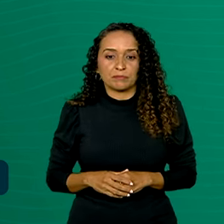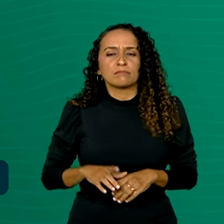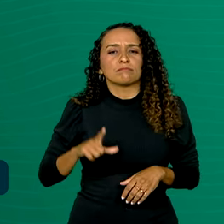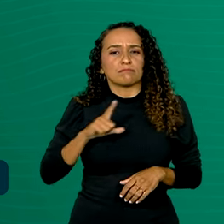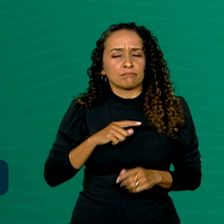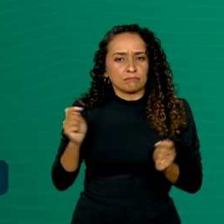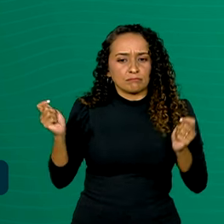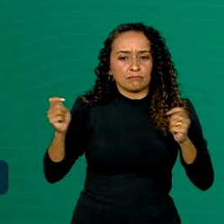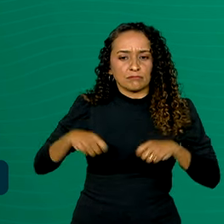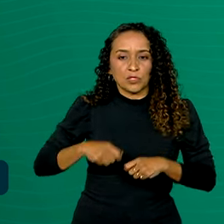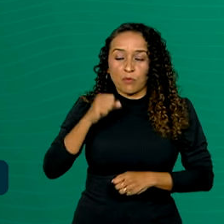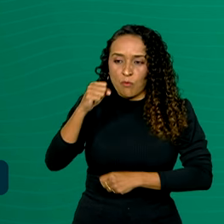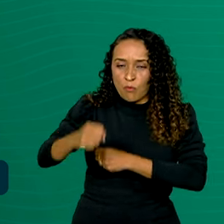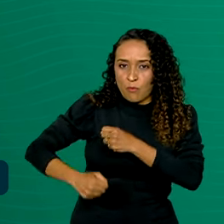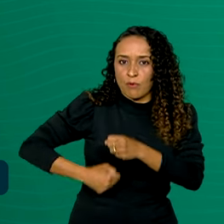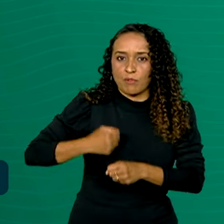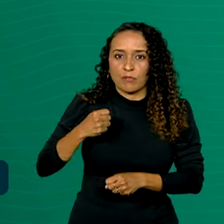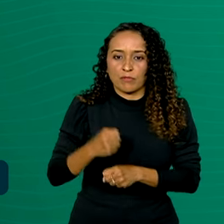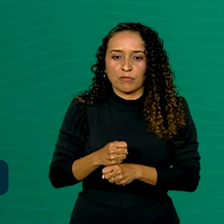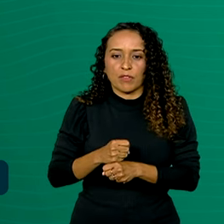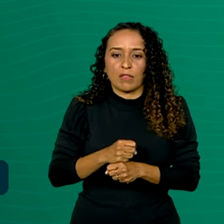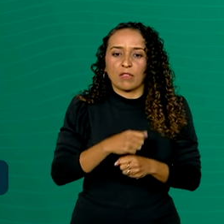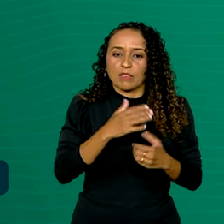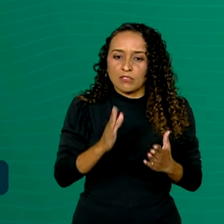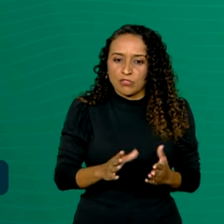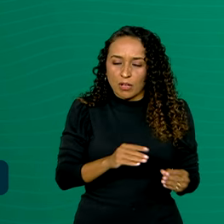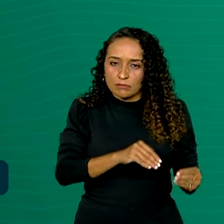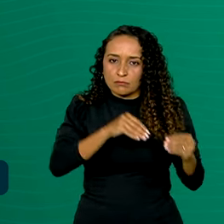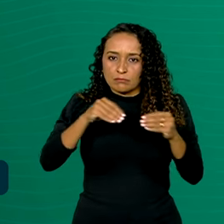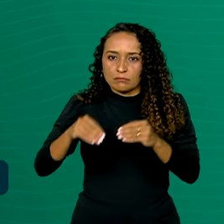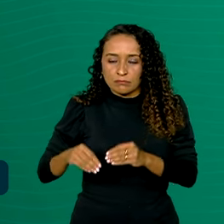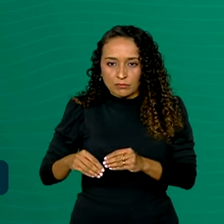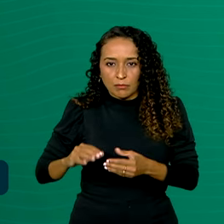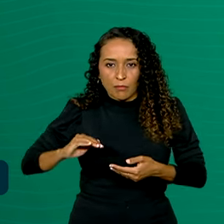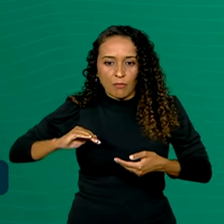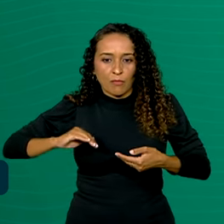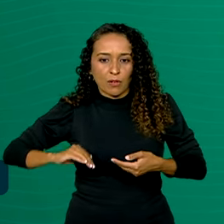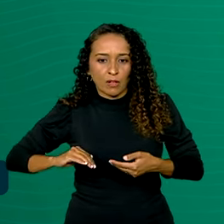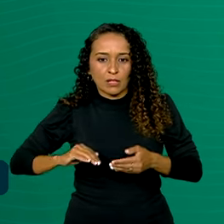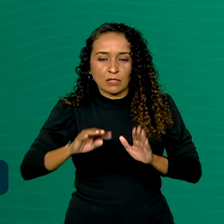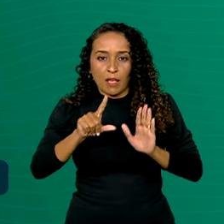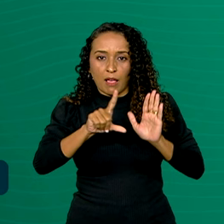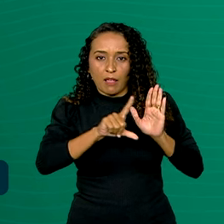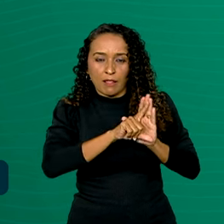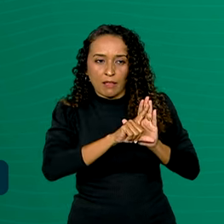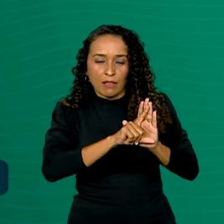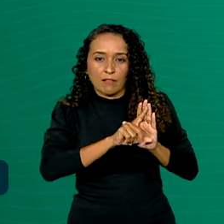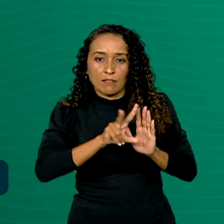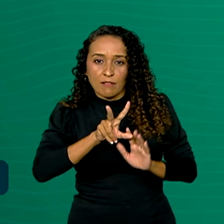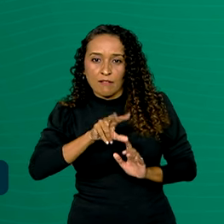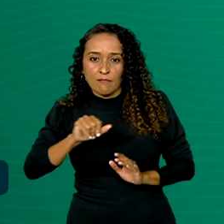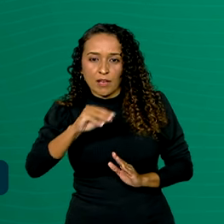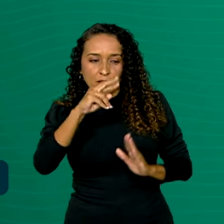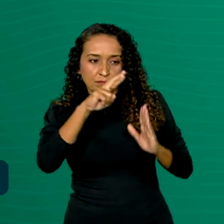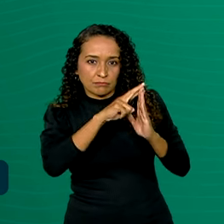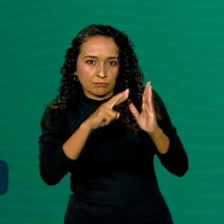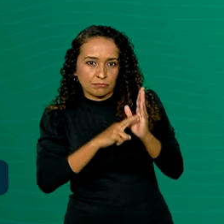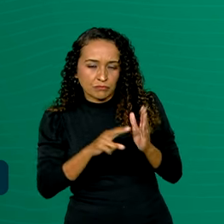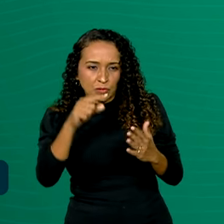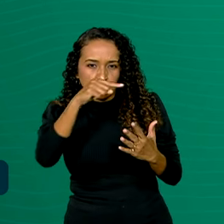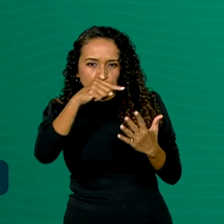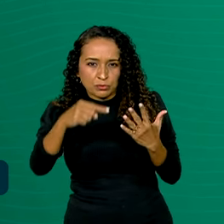condição de, já no ano que vem, encaminhar para o Congresso Nacional as leis que vão regulamentar os dispositivos